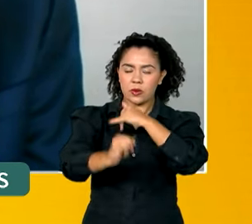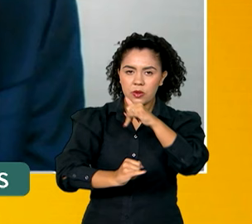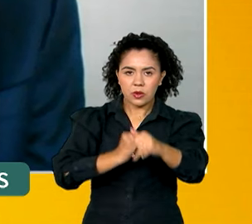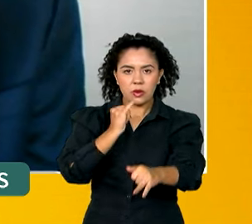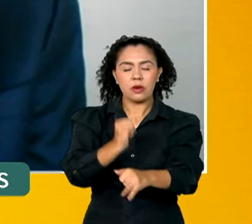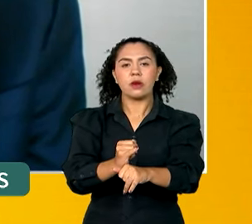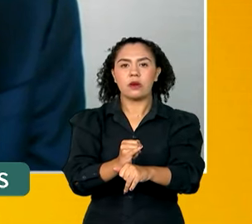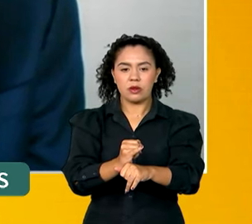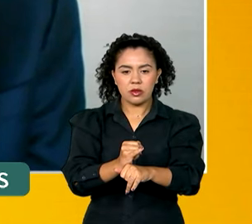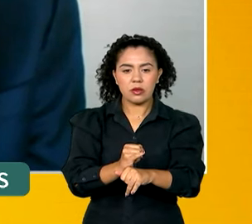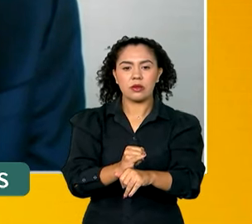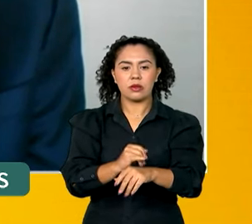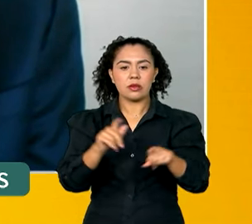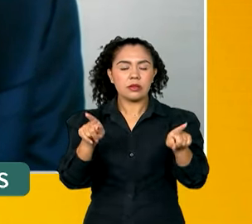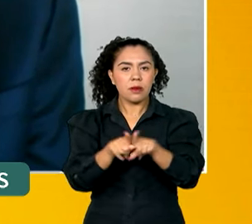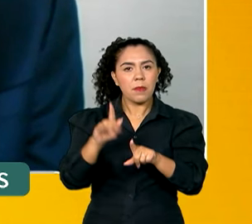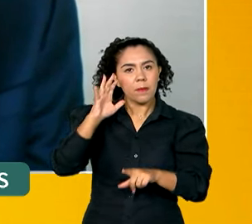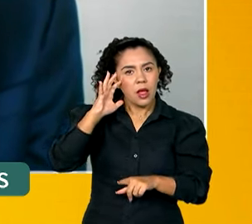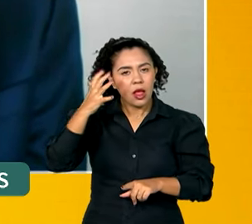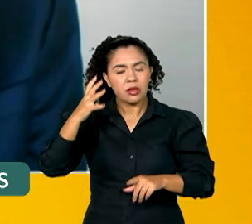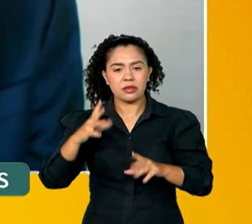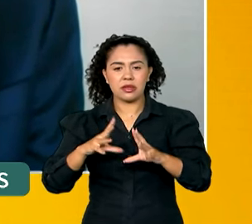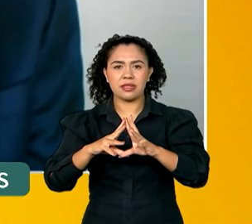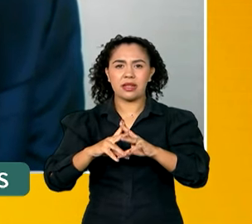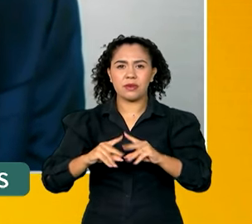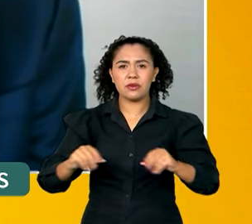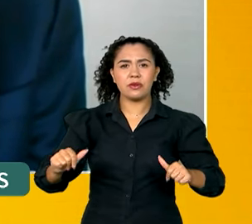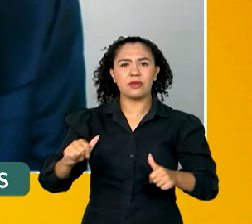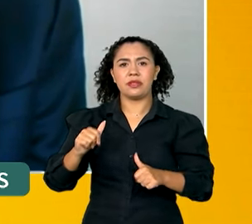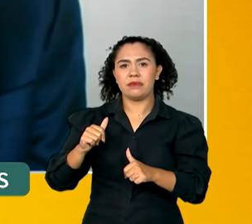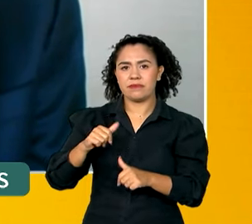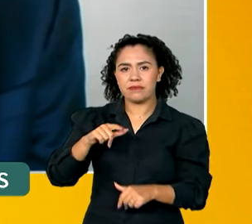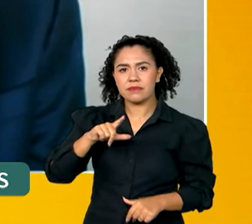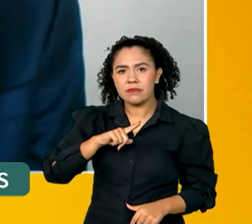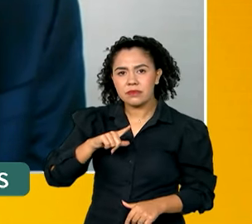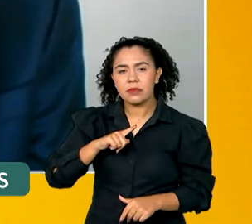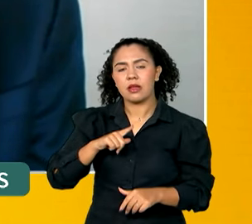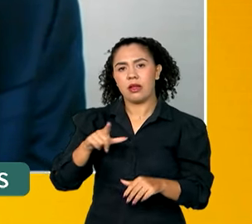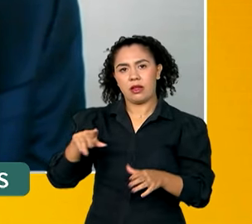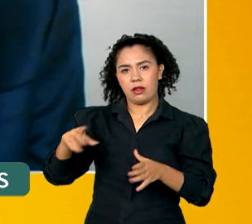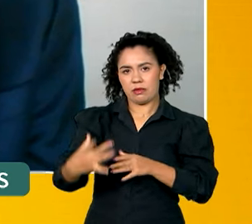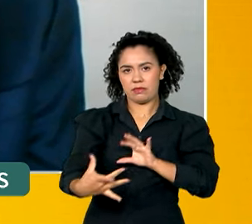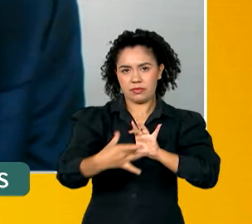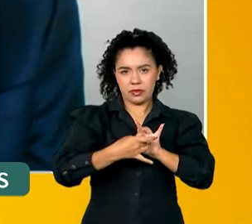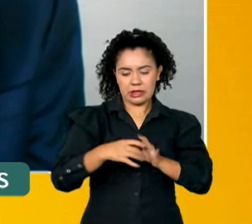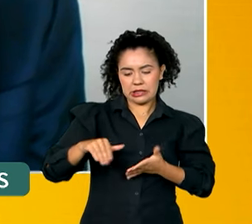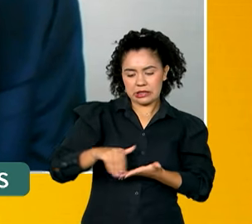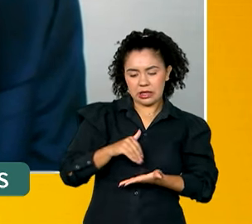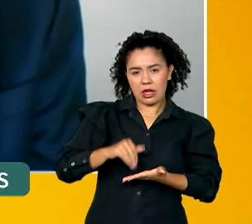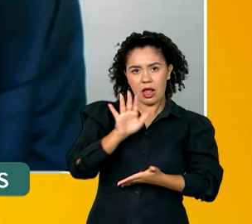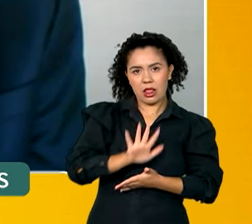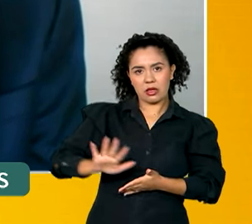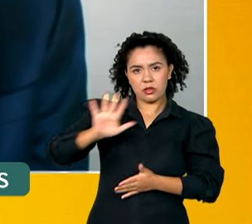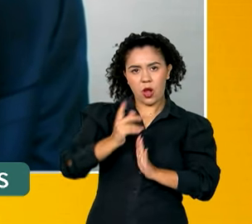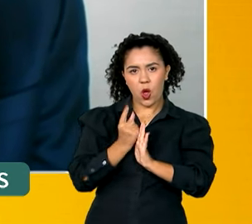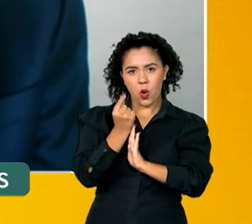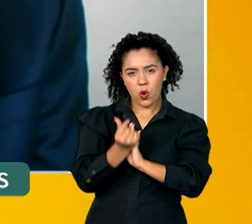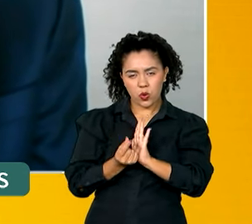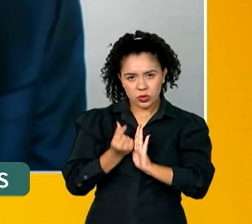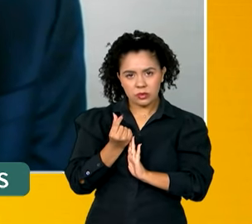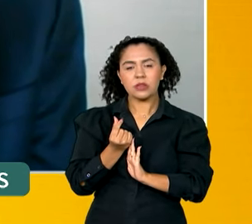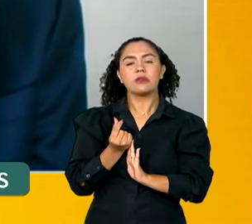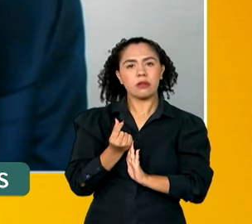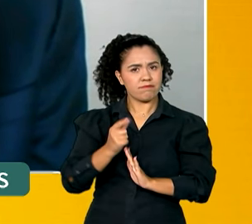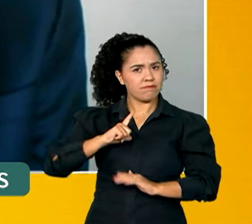composição de consumidores em relação ao público, adquirida pela Secretaria Nacional do Consumidor, totalmente